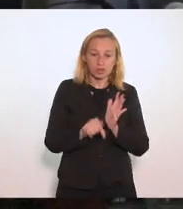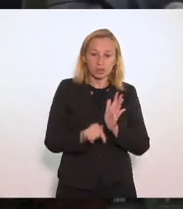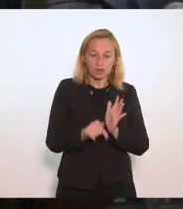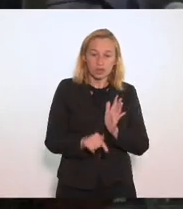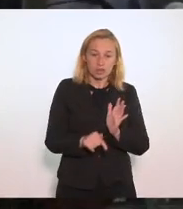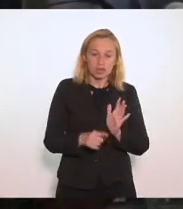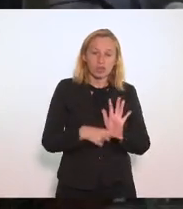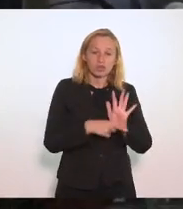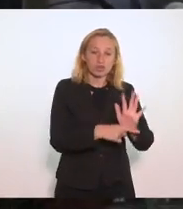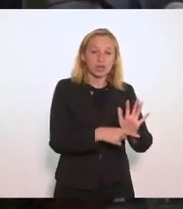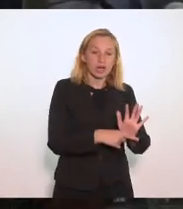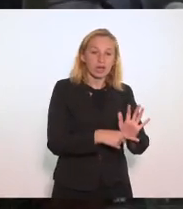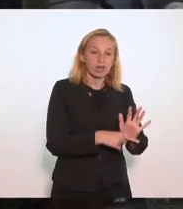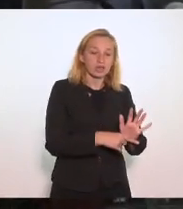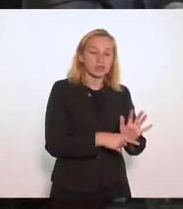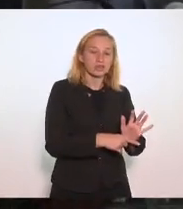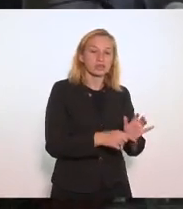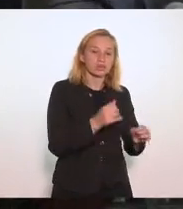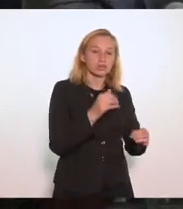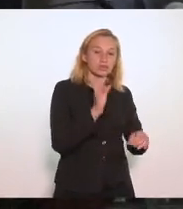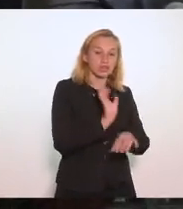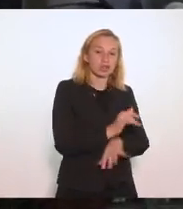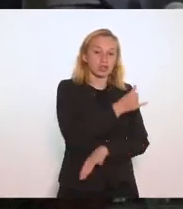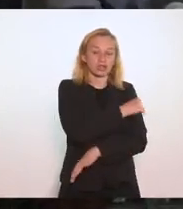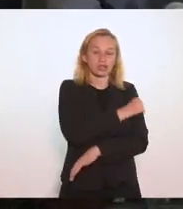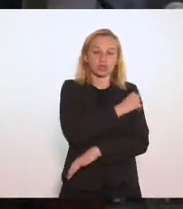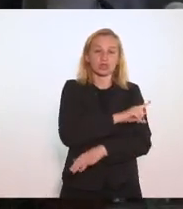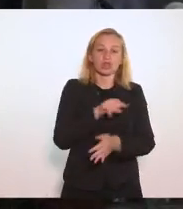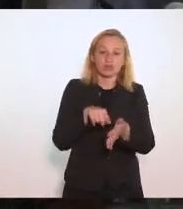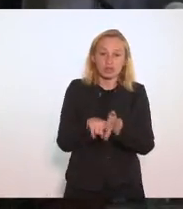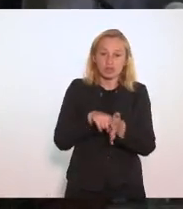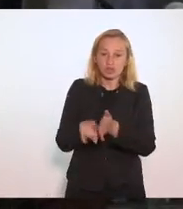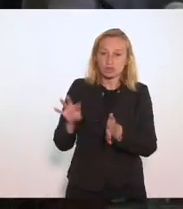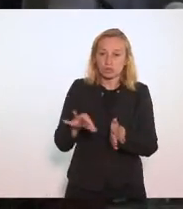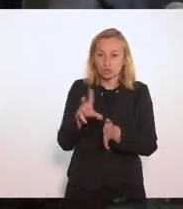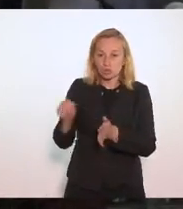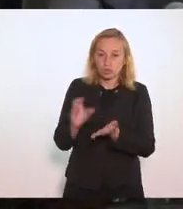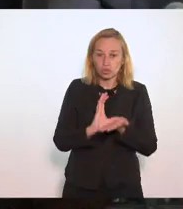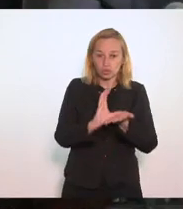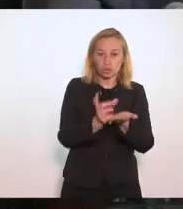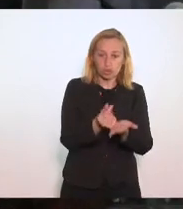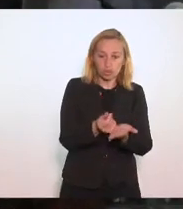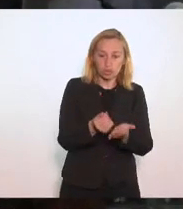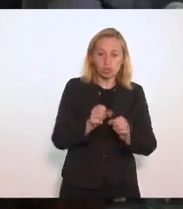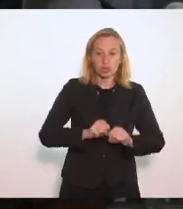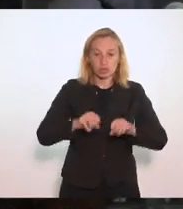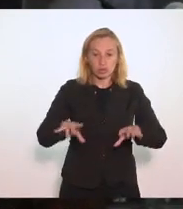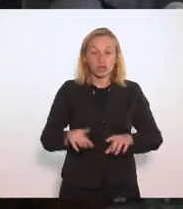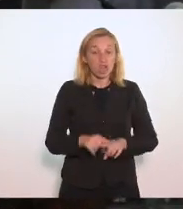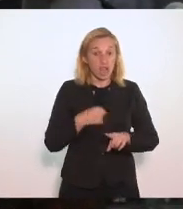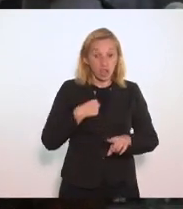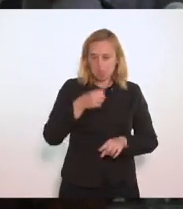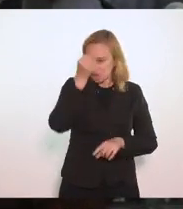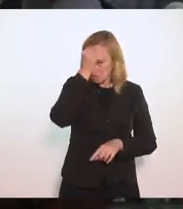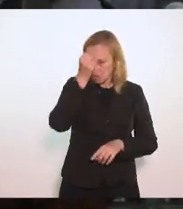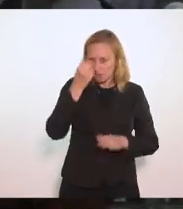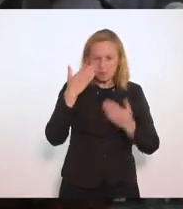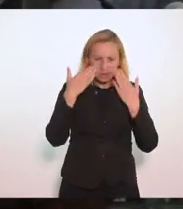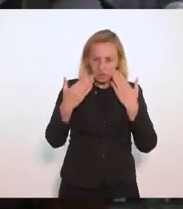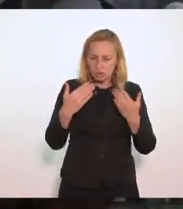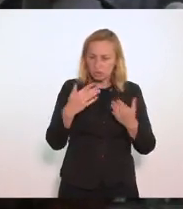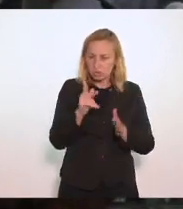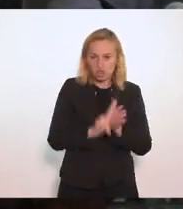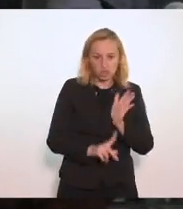Janeiro De enfrentamento A covid Fiscalizamos Os recursos da covid E Não me arrependo De ter apresentado O